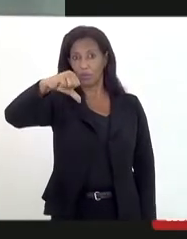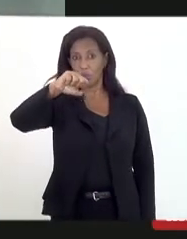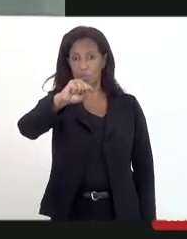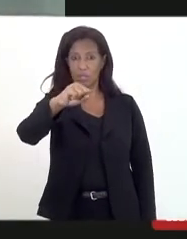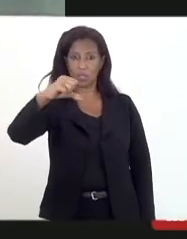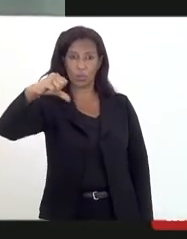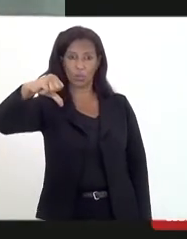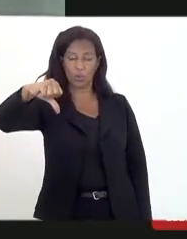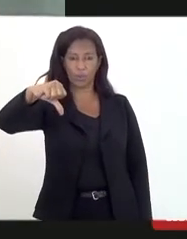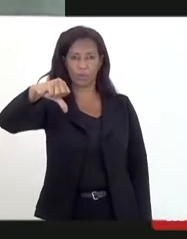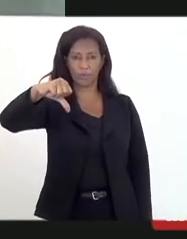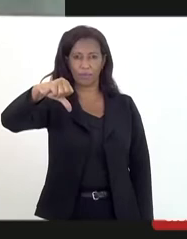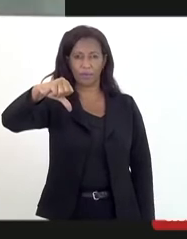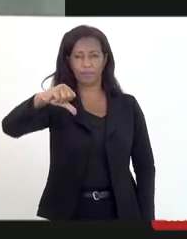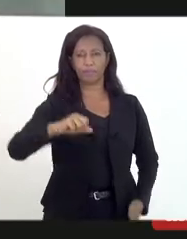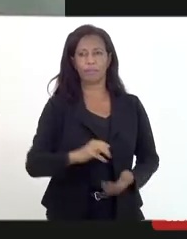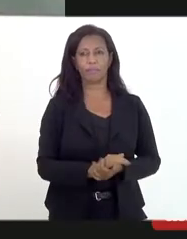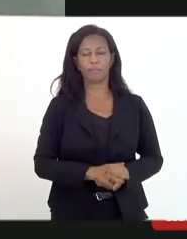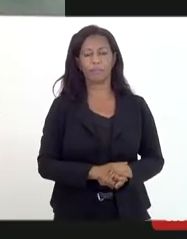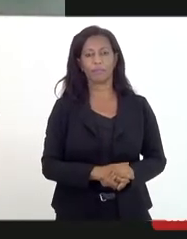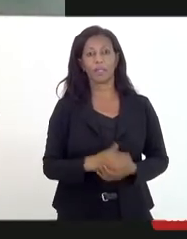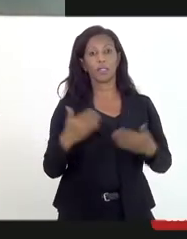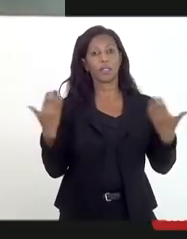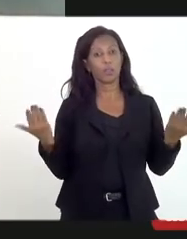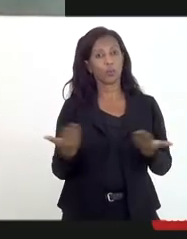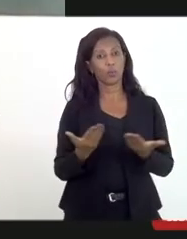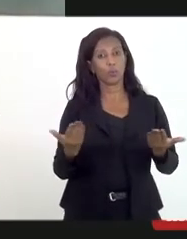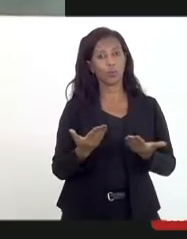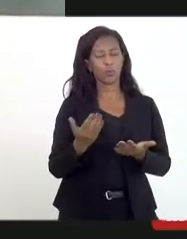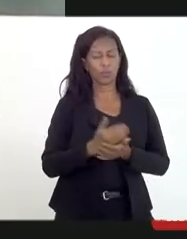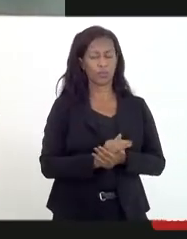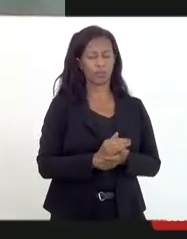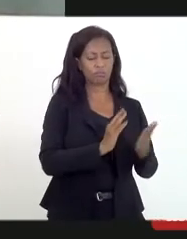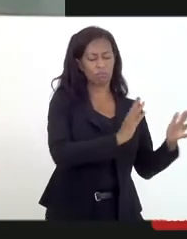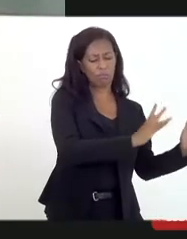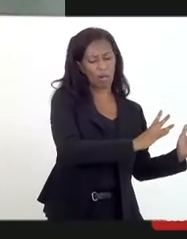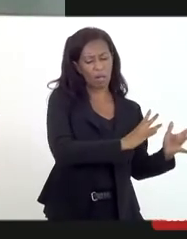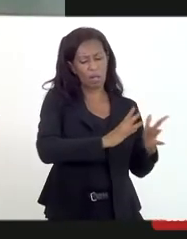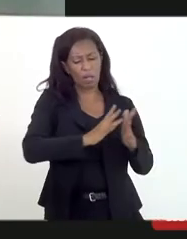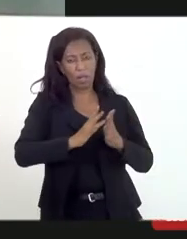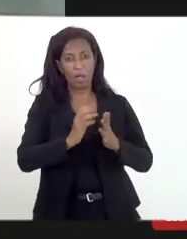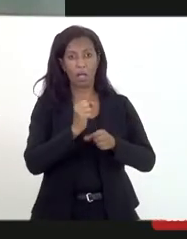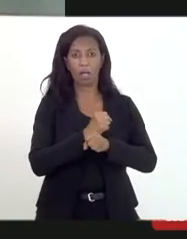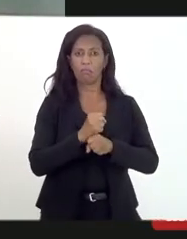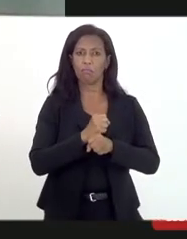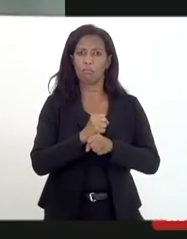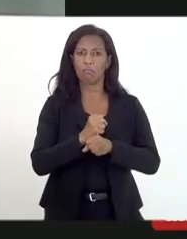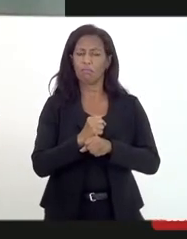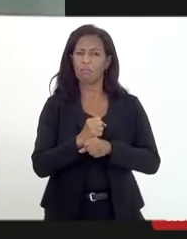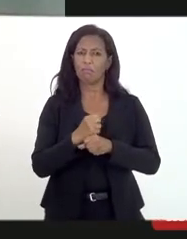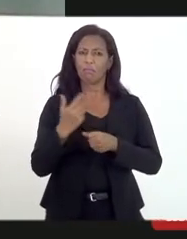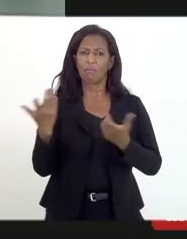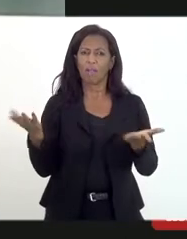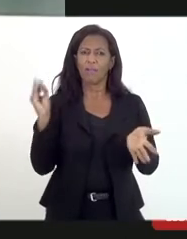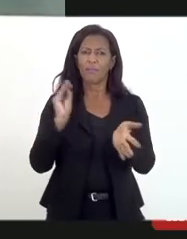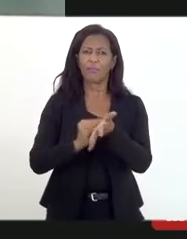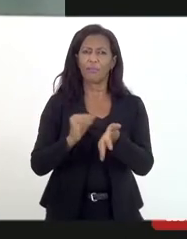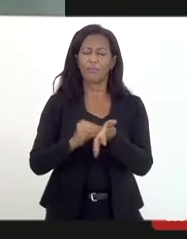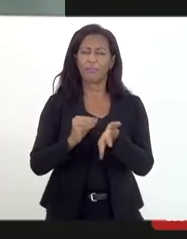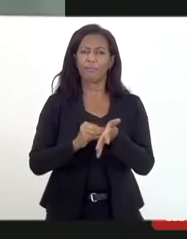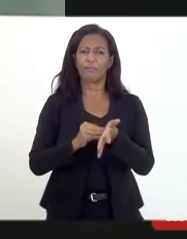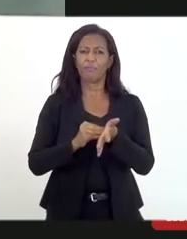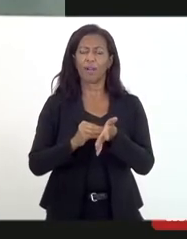Ela é de 89 e hoje, passado tanto tempo, e hoje a gente ainda não conseguiu um sistema jurídico